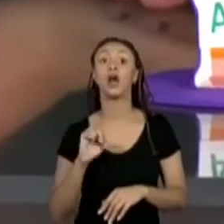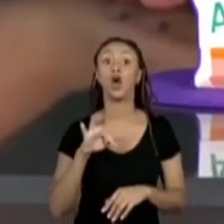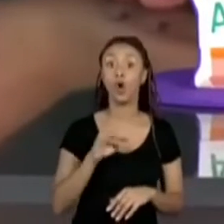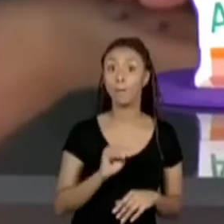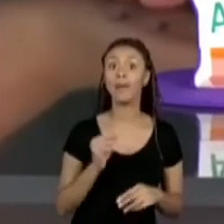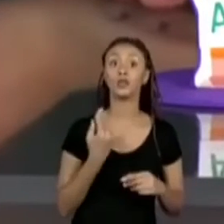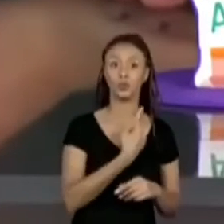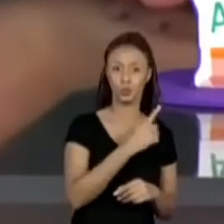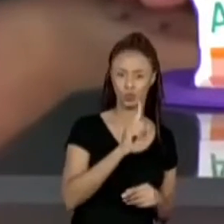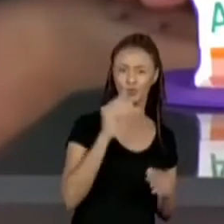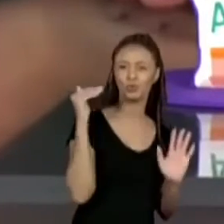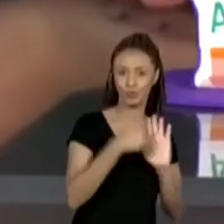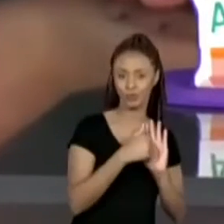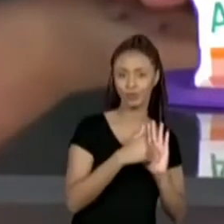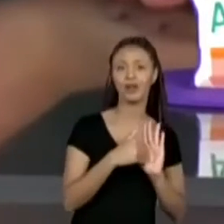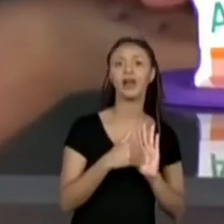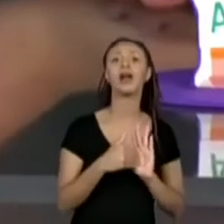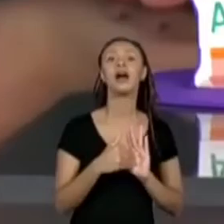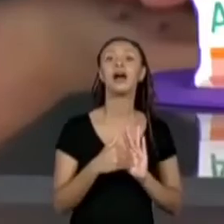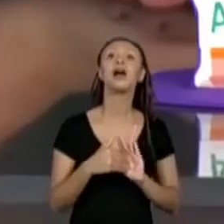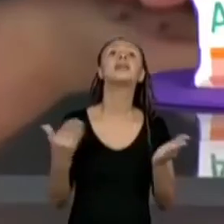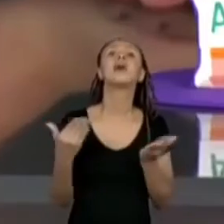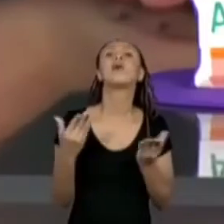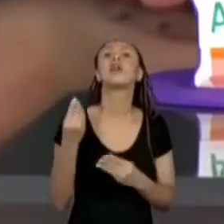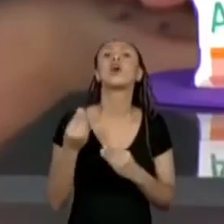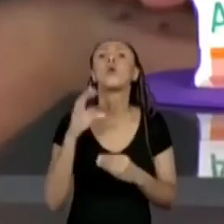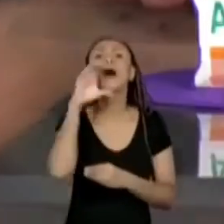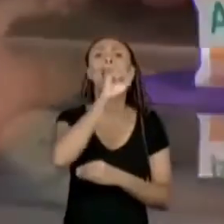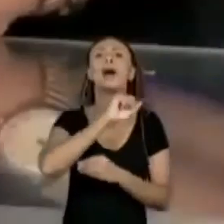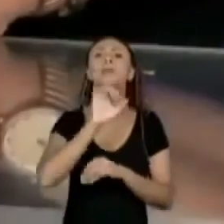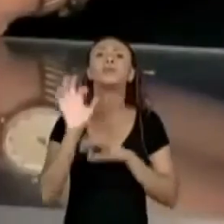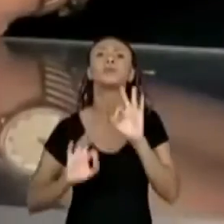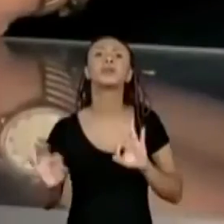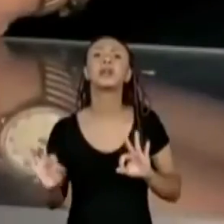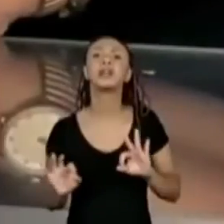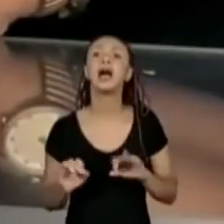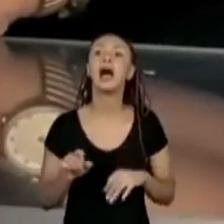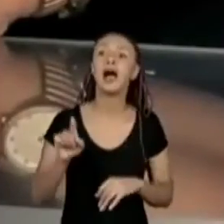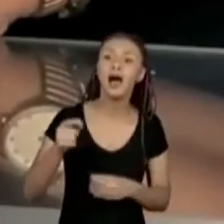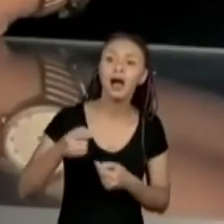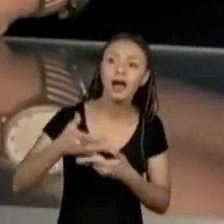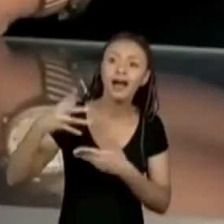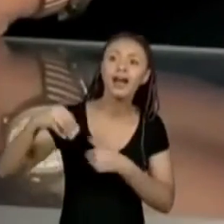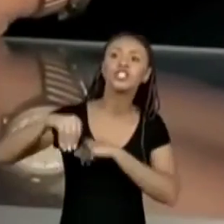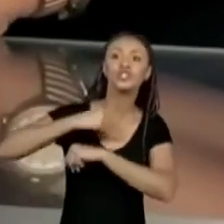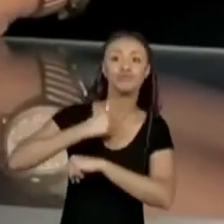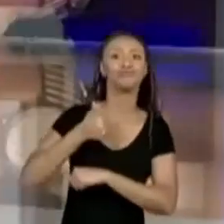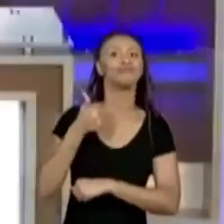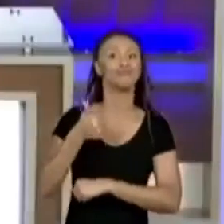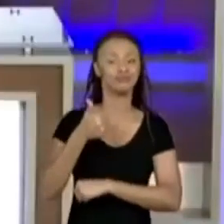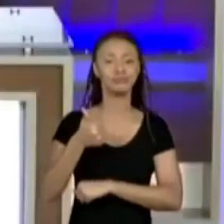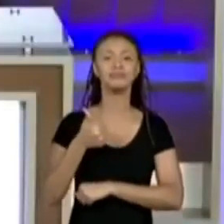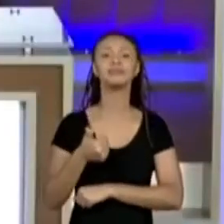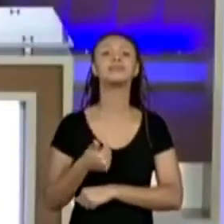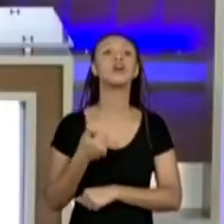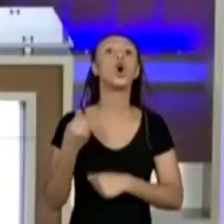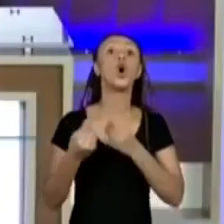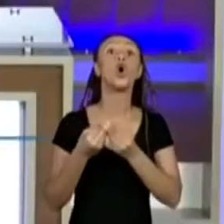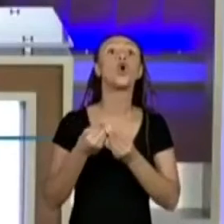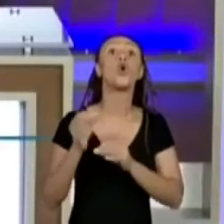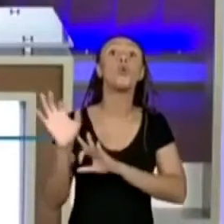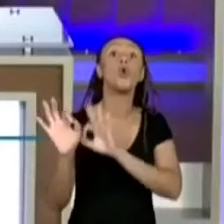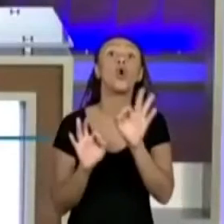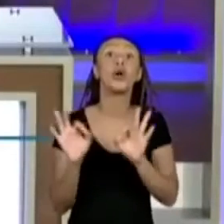Tem uma dica bem legal no chat agora. Vamos ver. Qual que é a dica que a gente pode dar quando a gente tem que